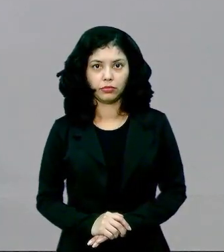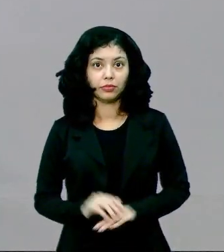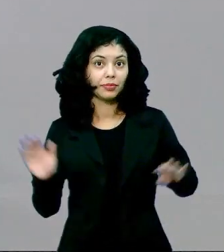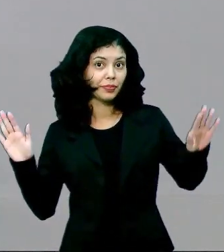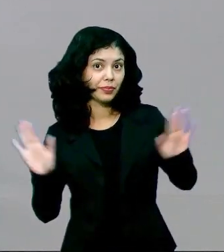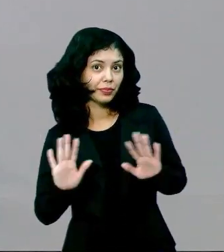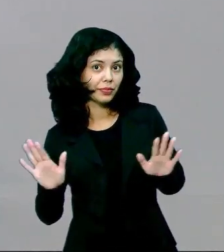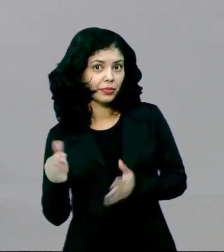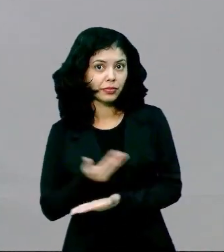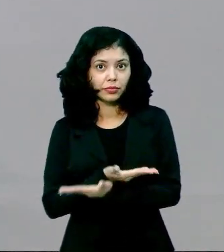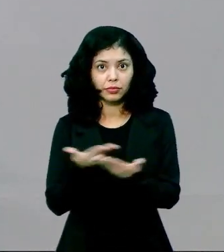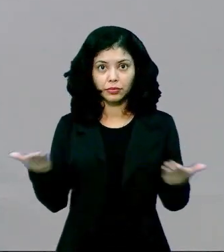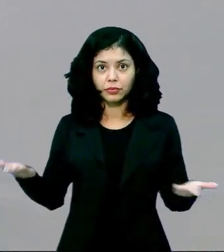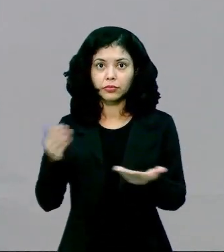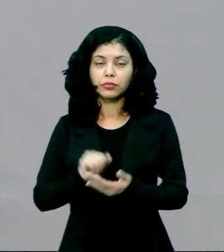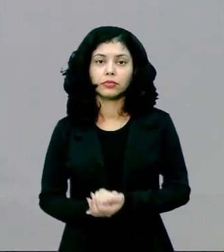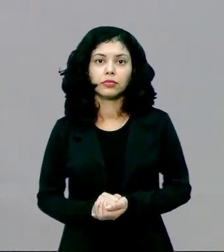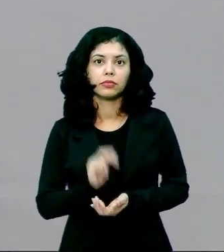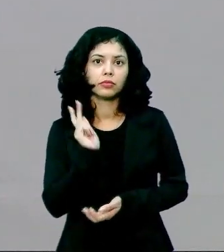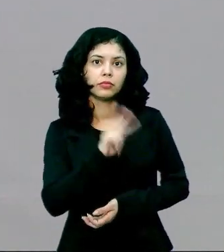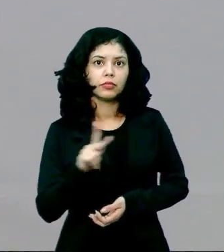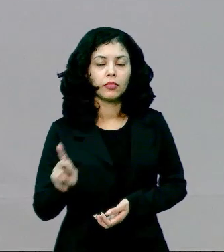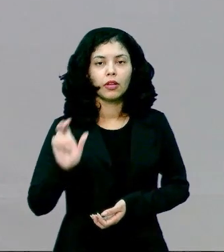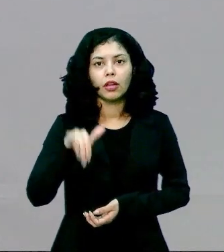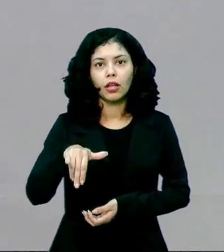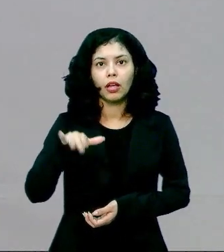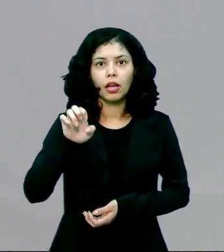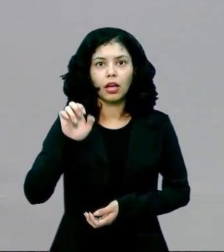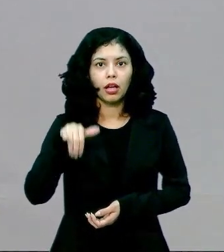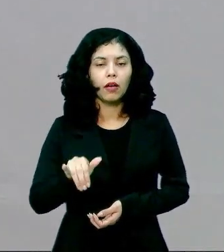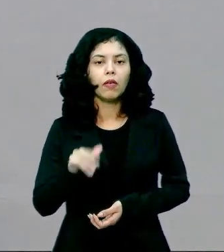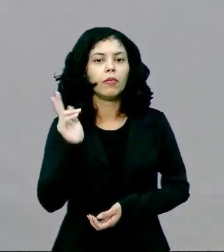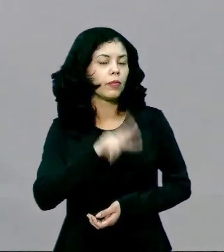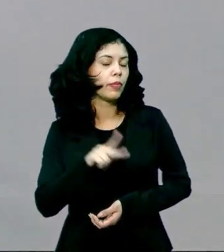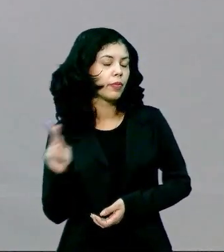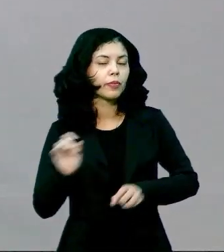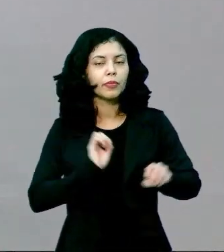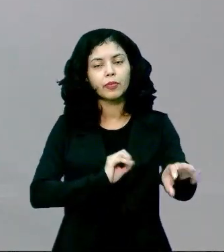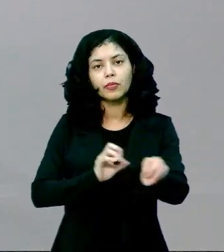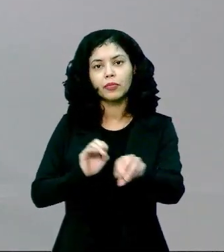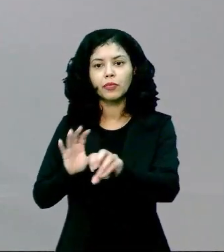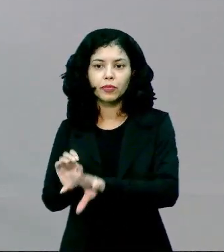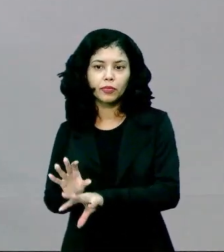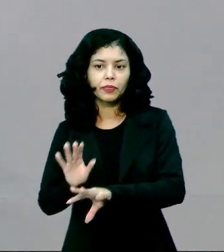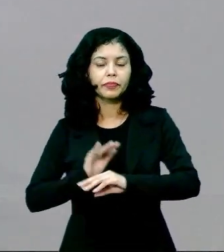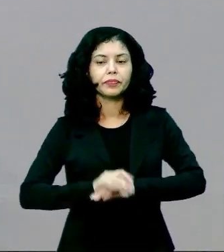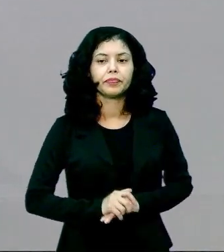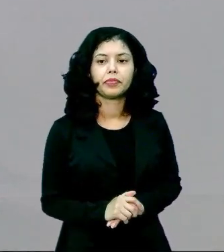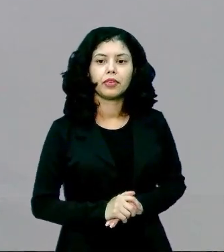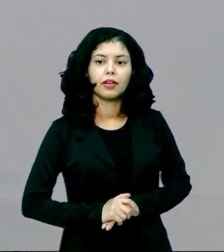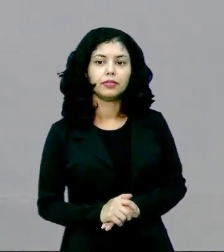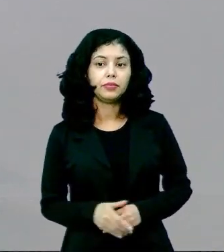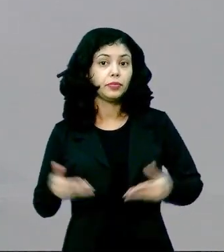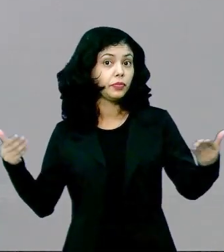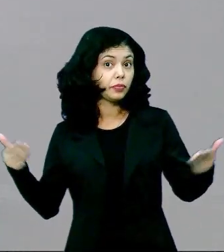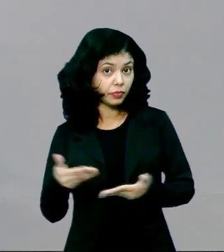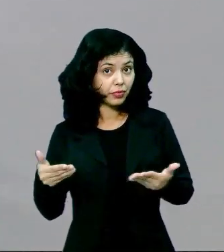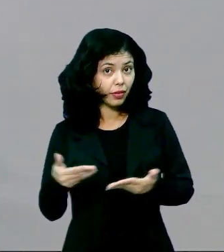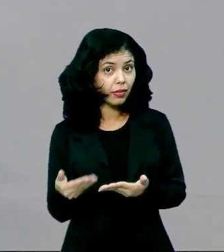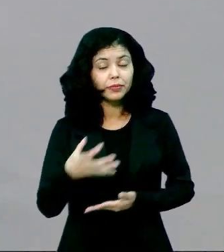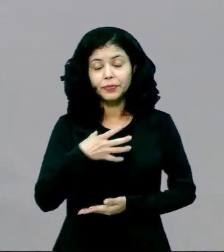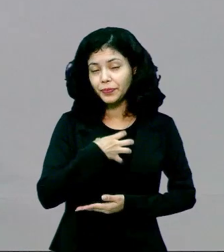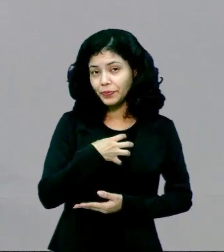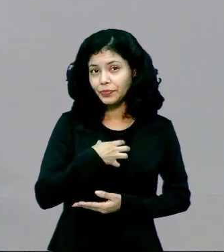Olá a todos vocês, eu sou o professor Ney Araújo, professor da Rede Pública de Ensino e a partir